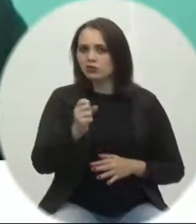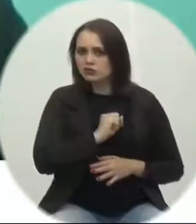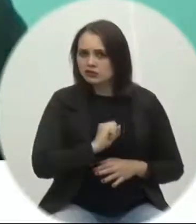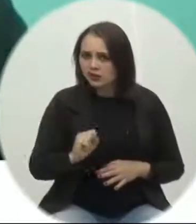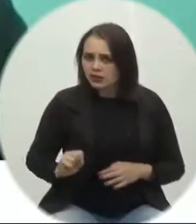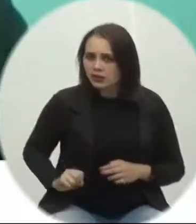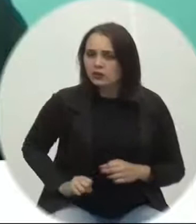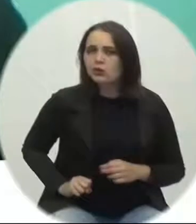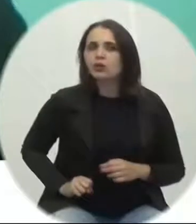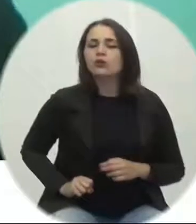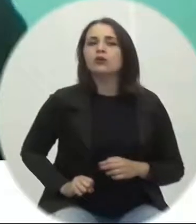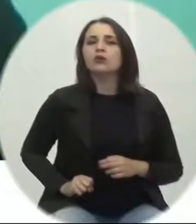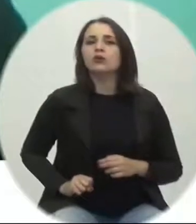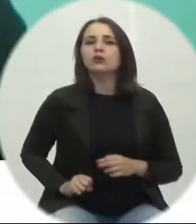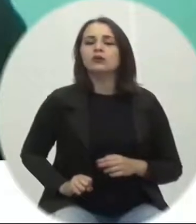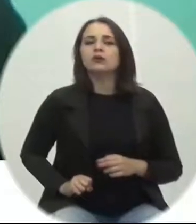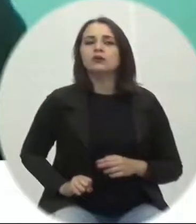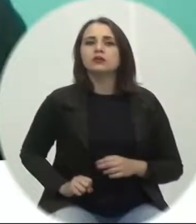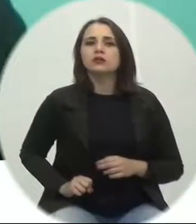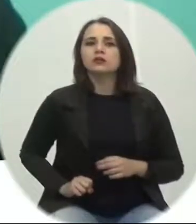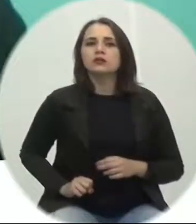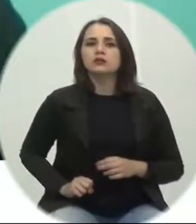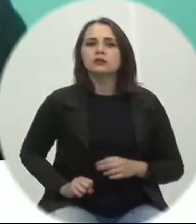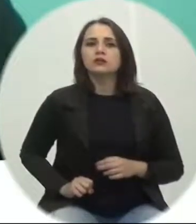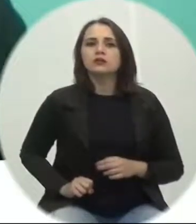Paulo Ferrarese com o senador Dario